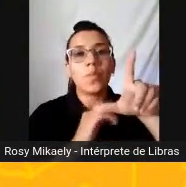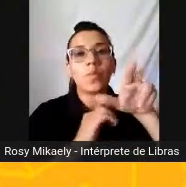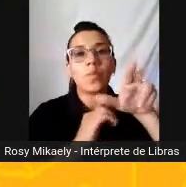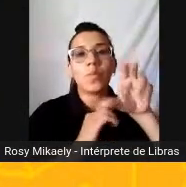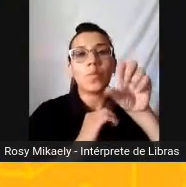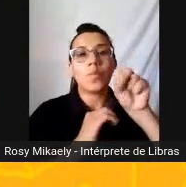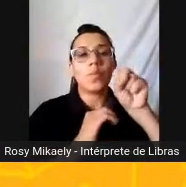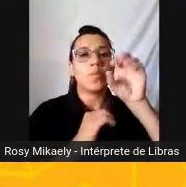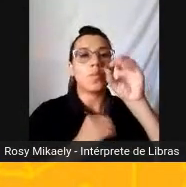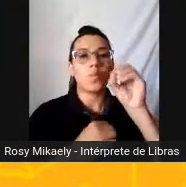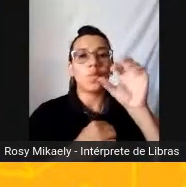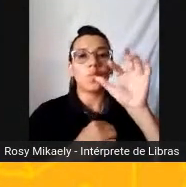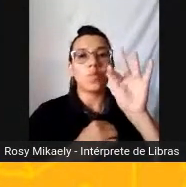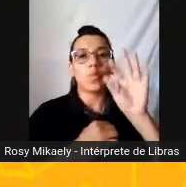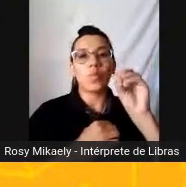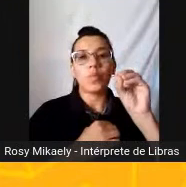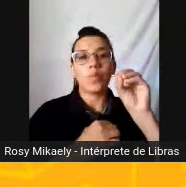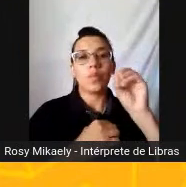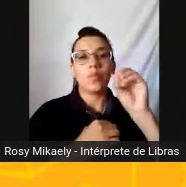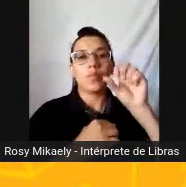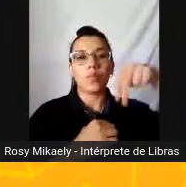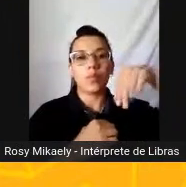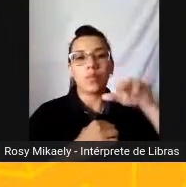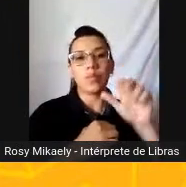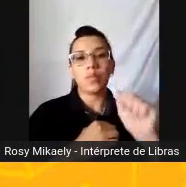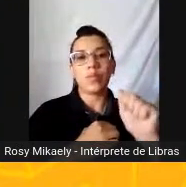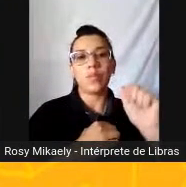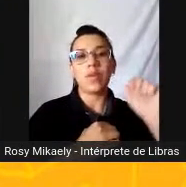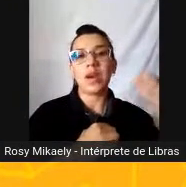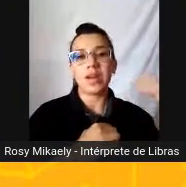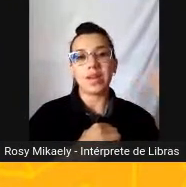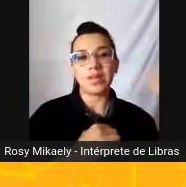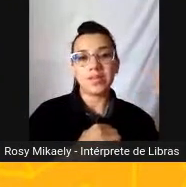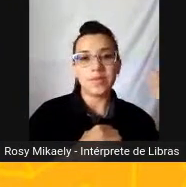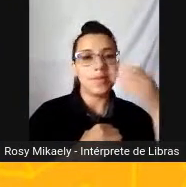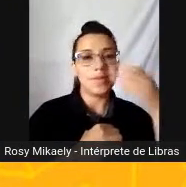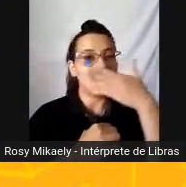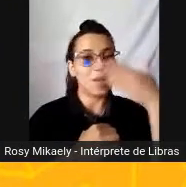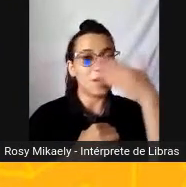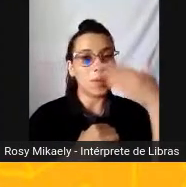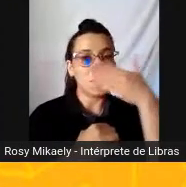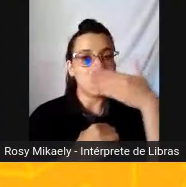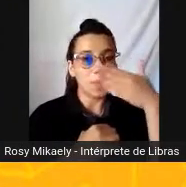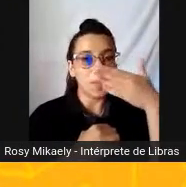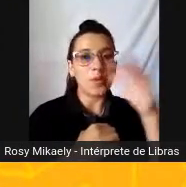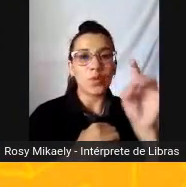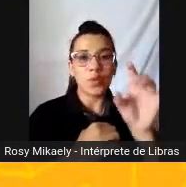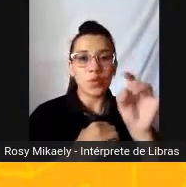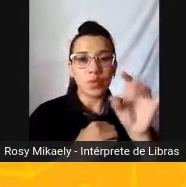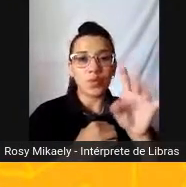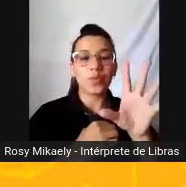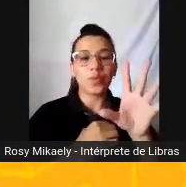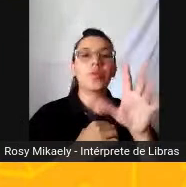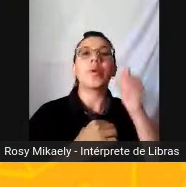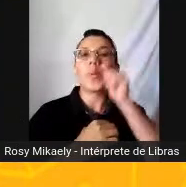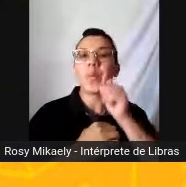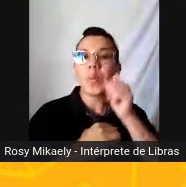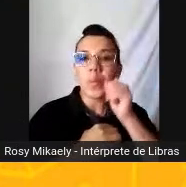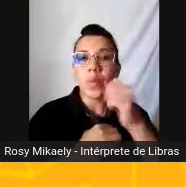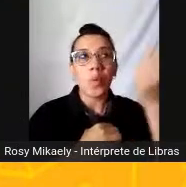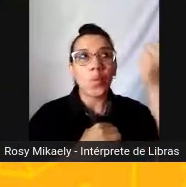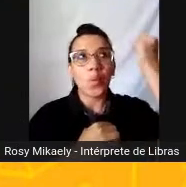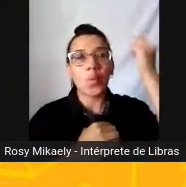Rapariga. Substantivo feminino de rapaz. Mulher nova. Moça.